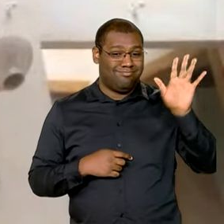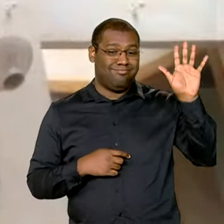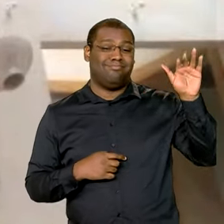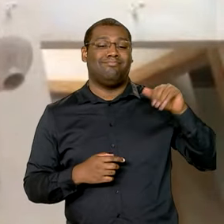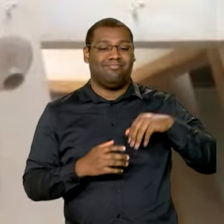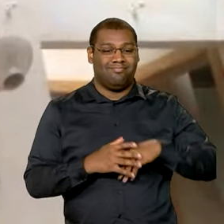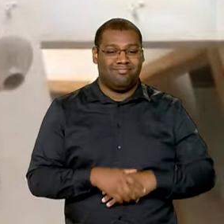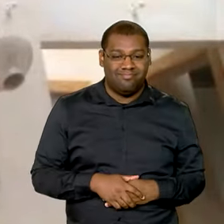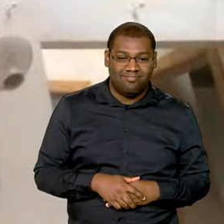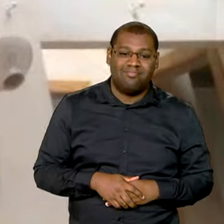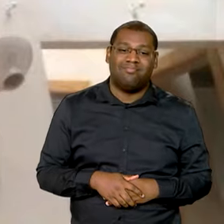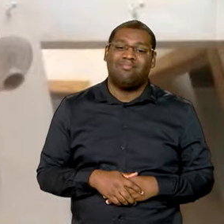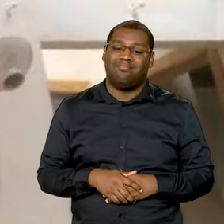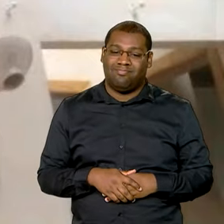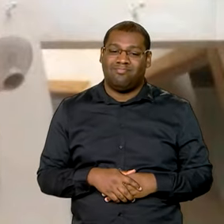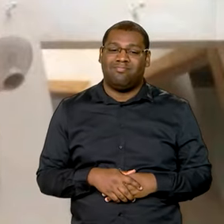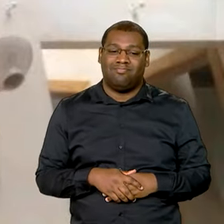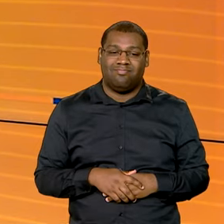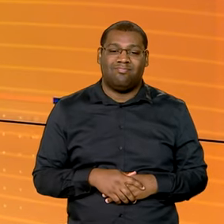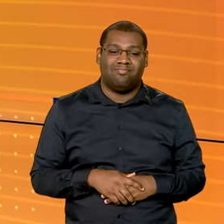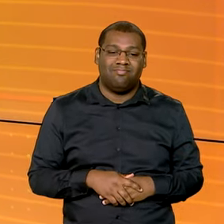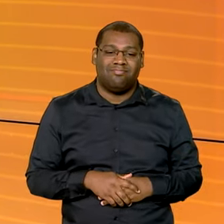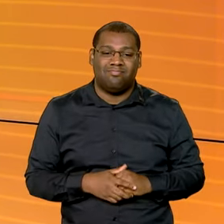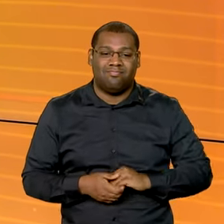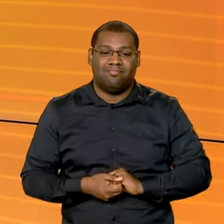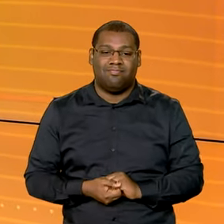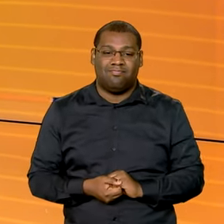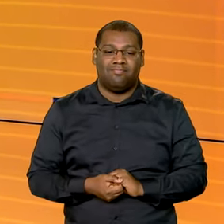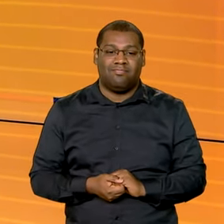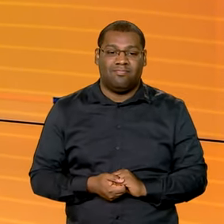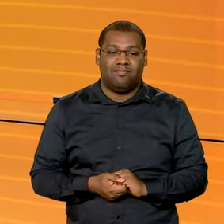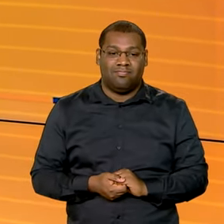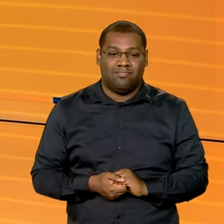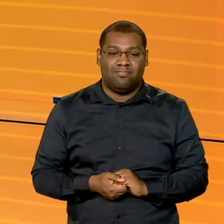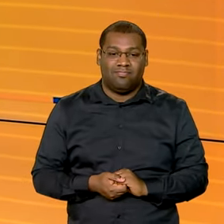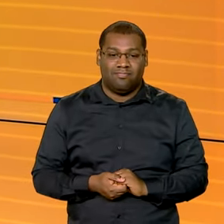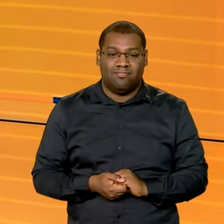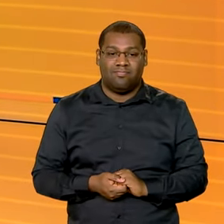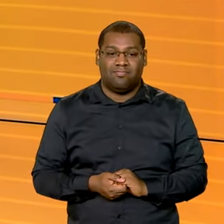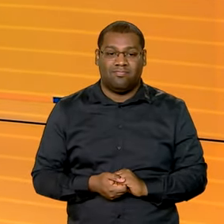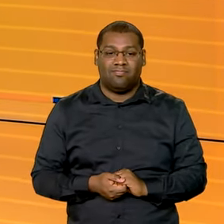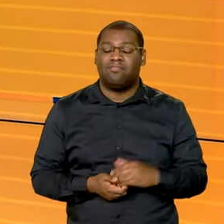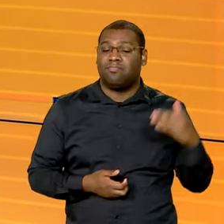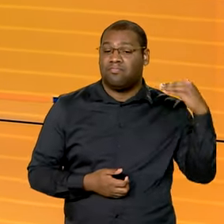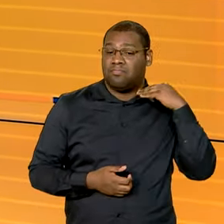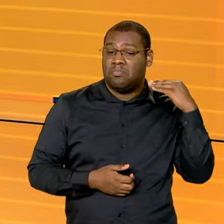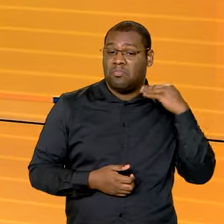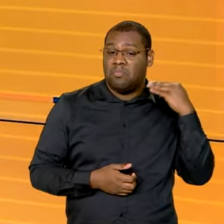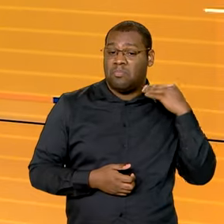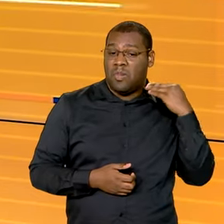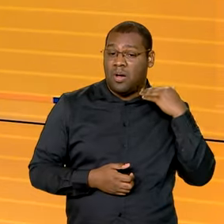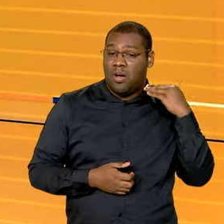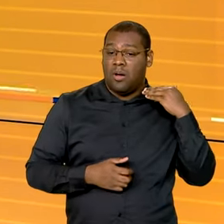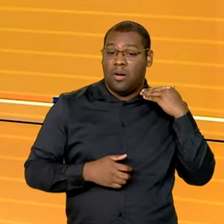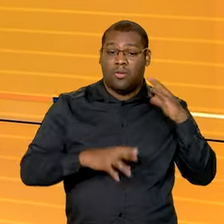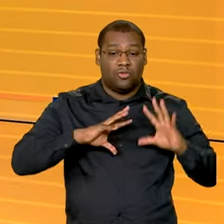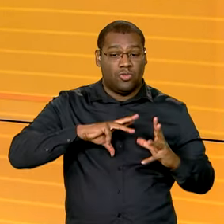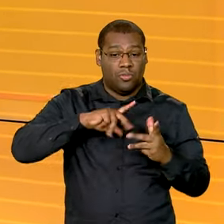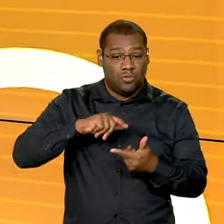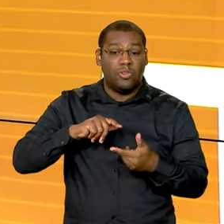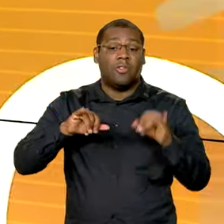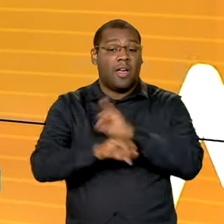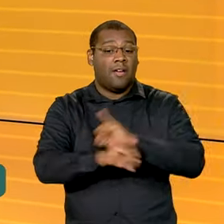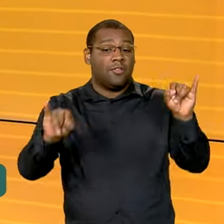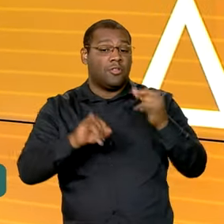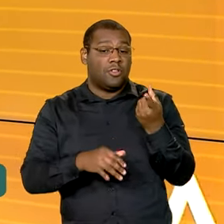Só sobrou os escombros das suas casas. Grandes bancos multilaterais anunciaram recursos para o Rio Grande do